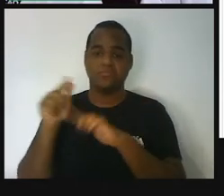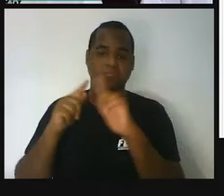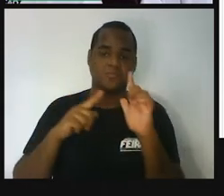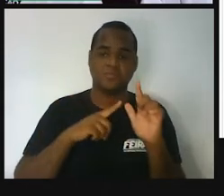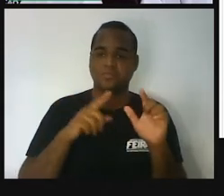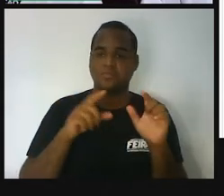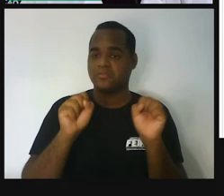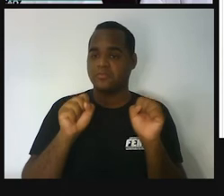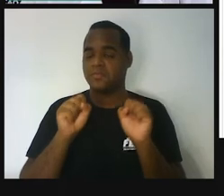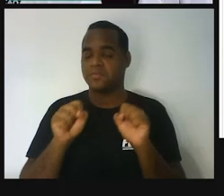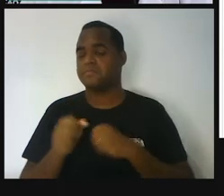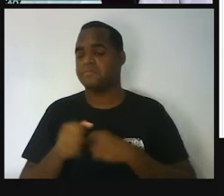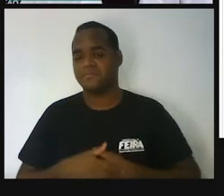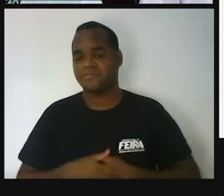E aí,